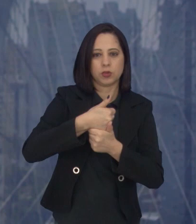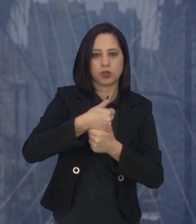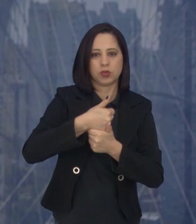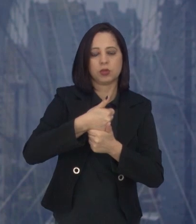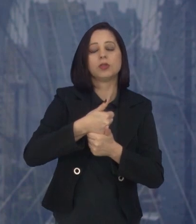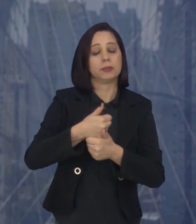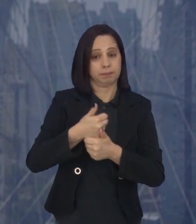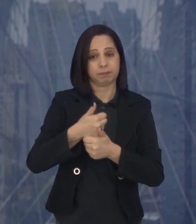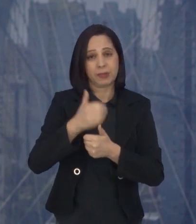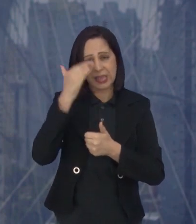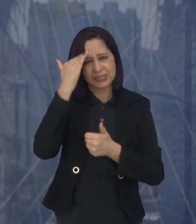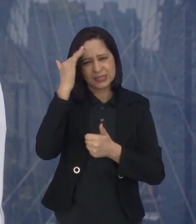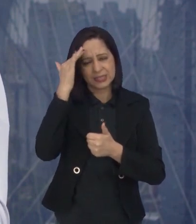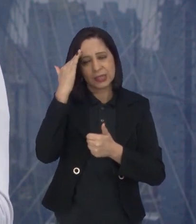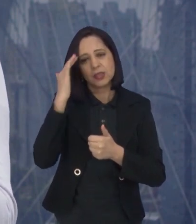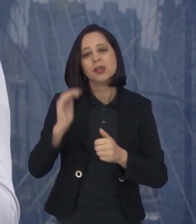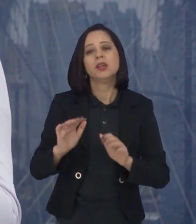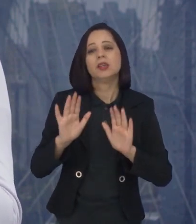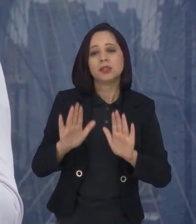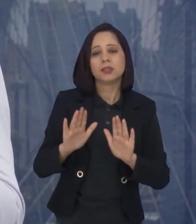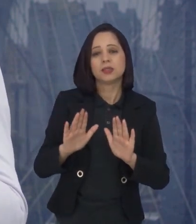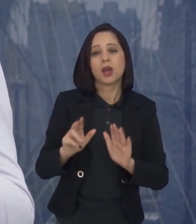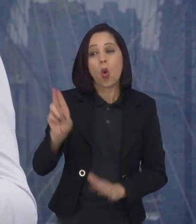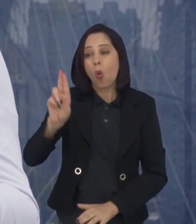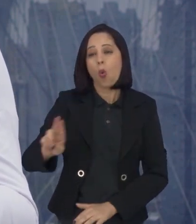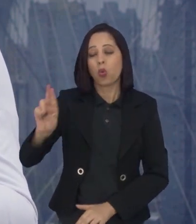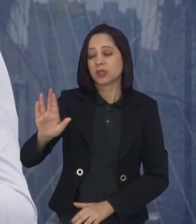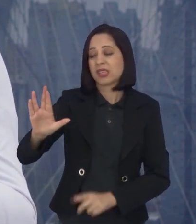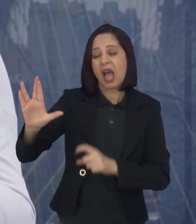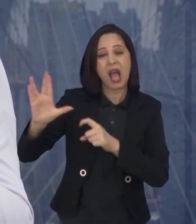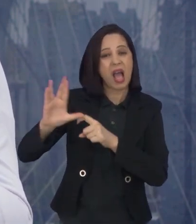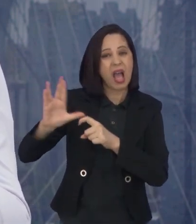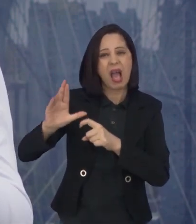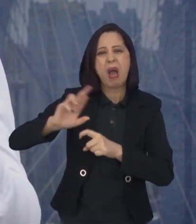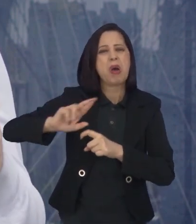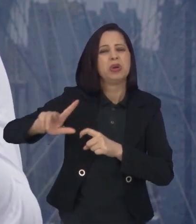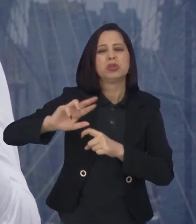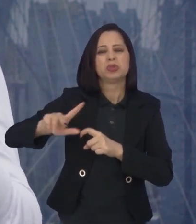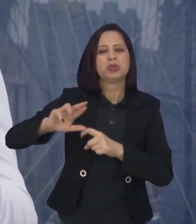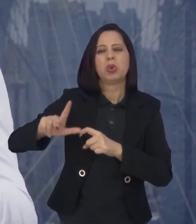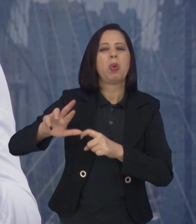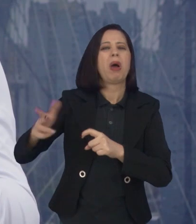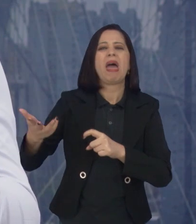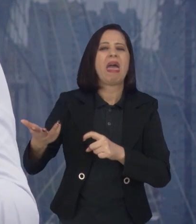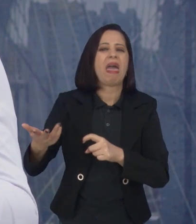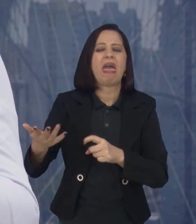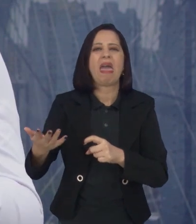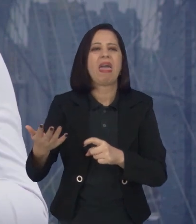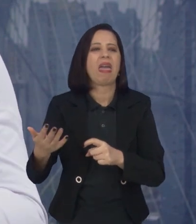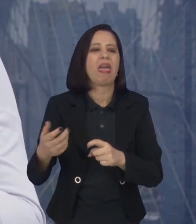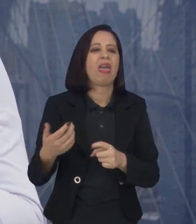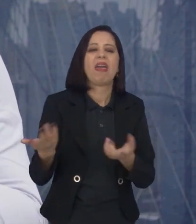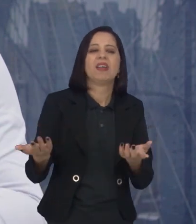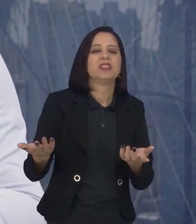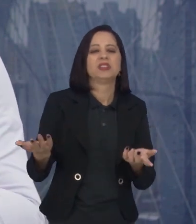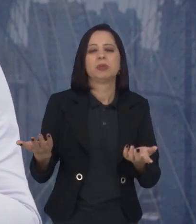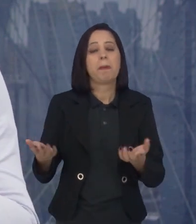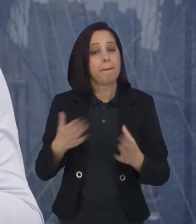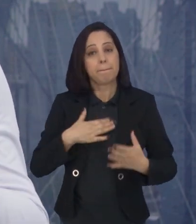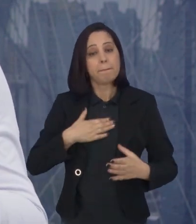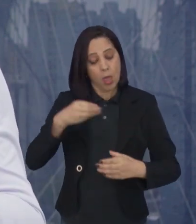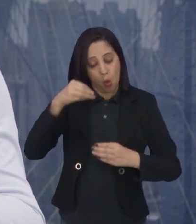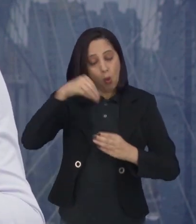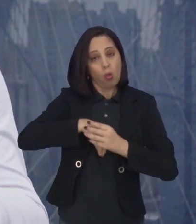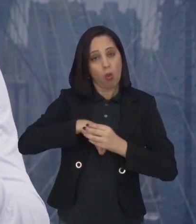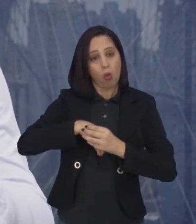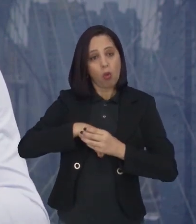Cada ligação tem uma ação. Então, usar o cannabis medicinal não é uma aventura, não é algo que o meu corpo fabrica. E